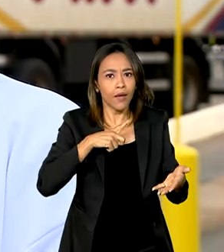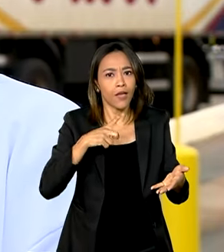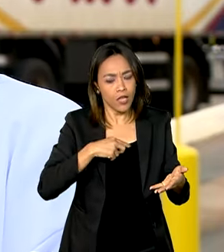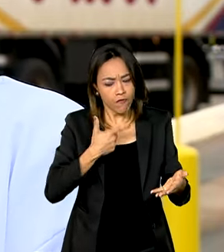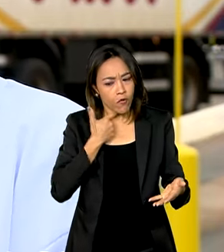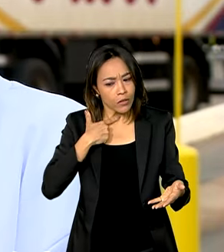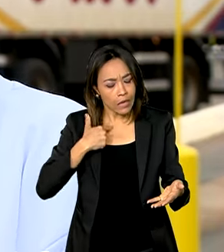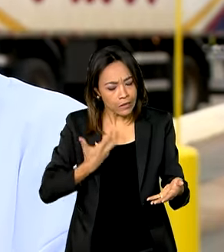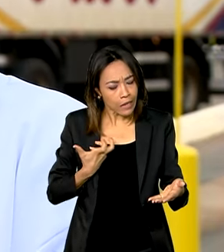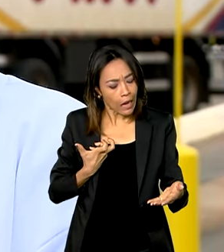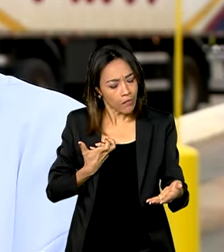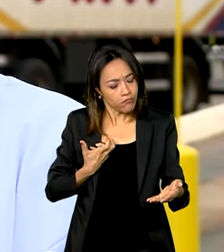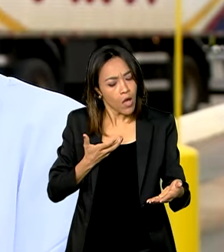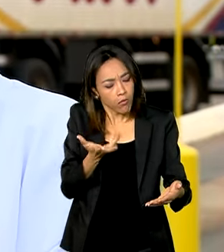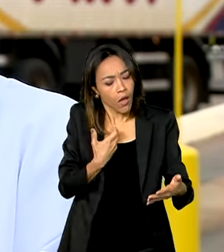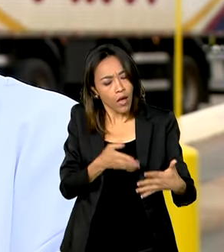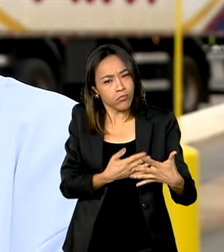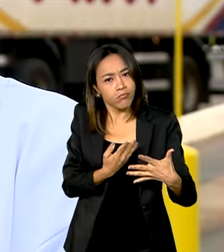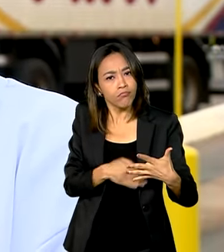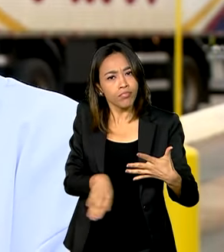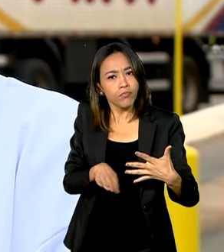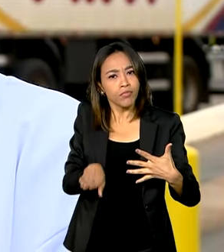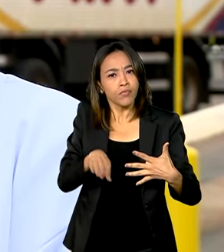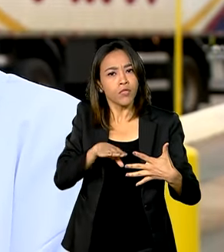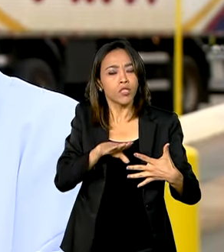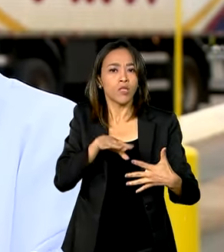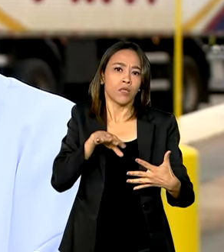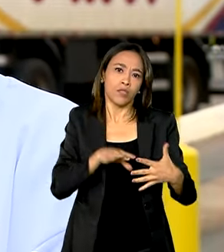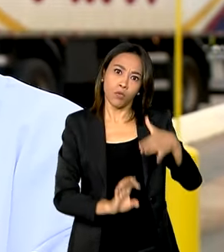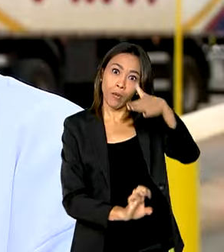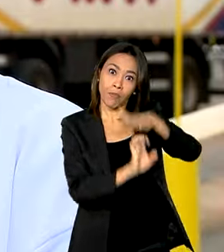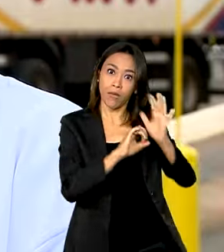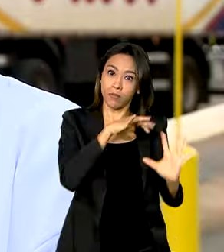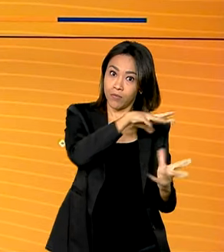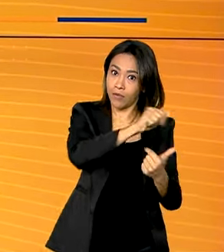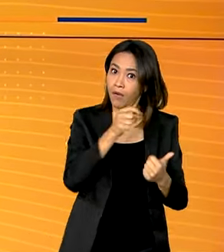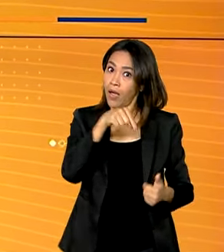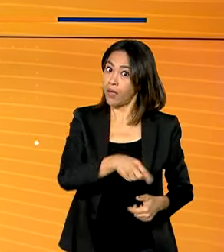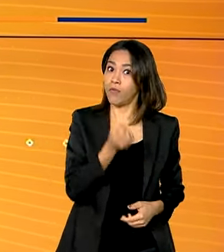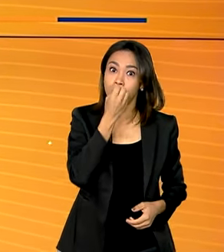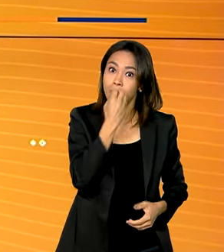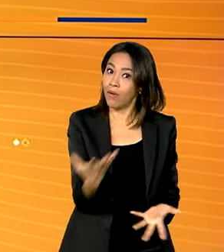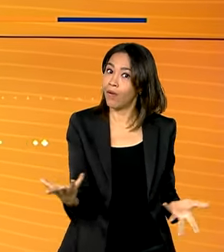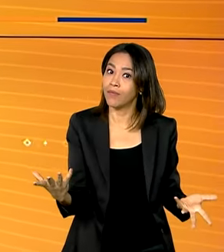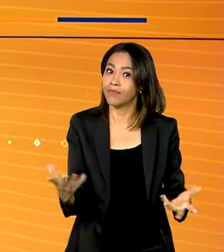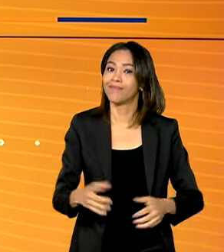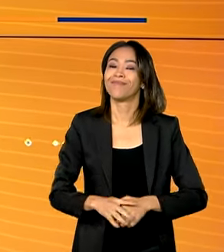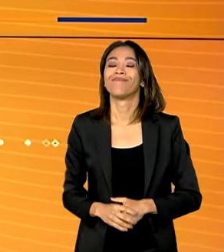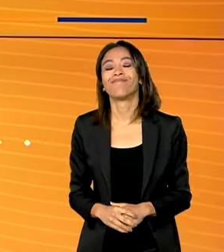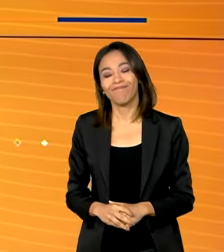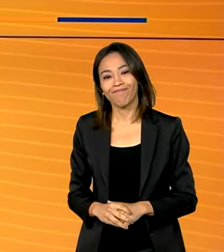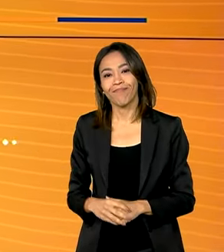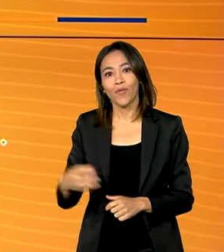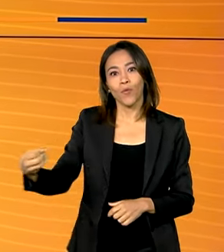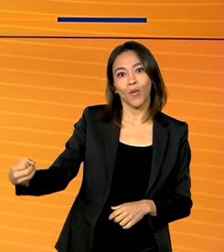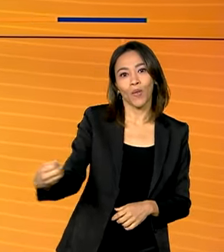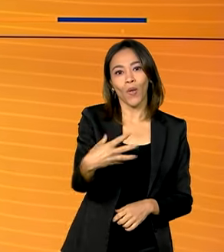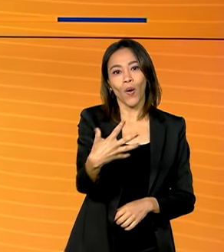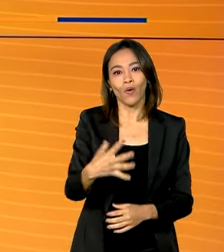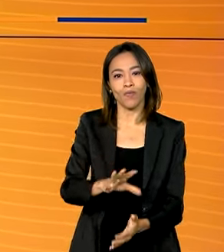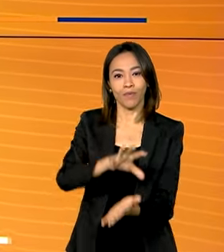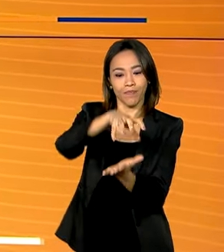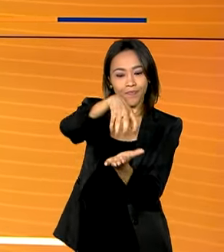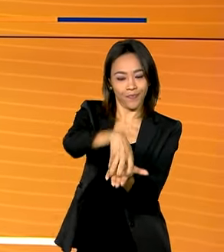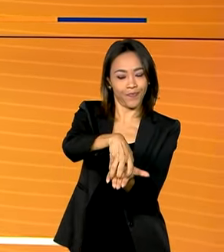força de vontade de você querer crescer em uma empresa multinacional, aqui foi muito bom. Uma nova sede e a